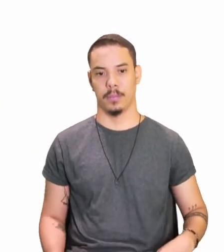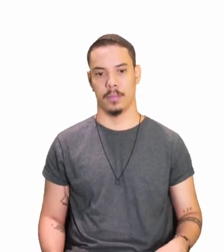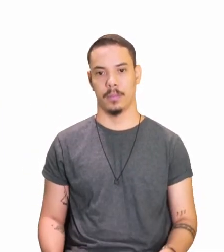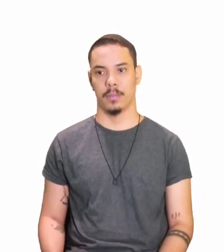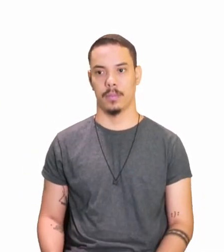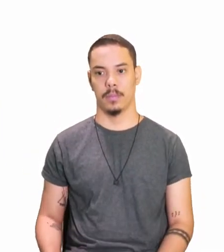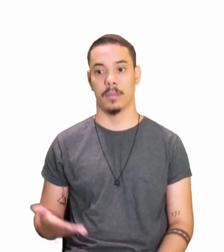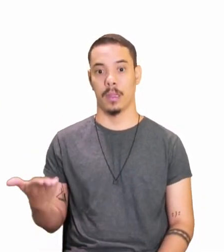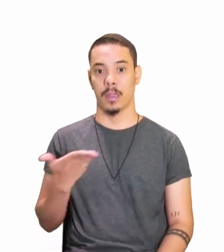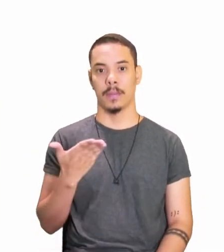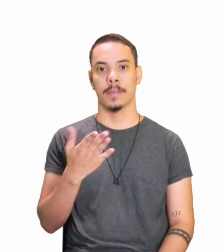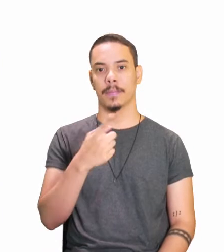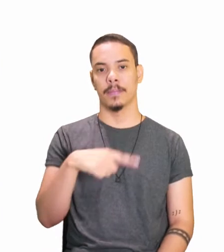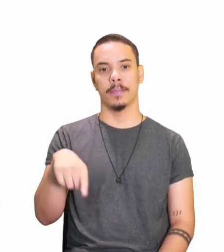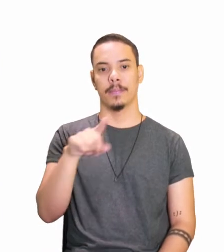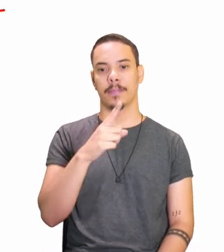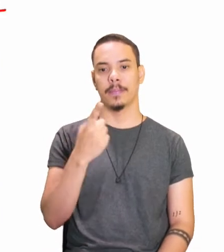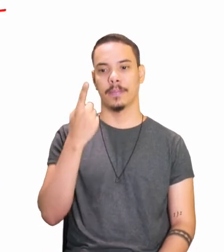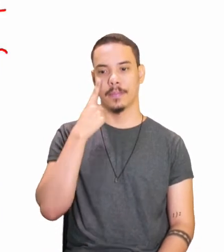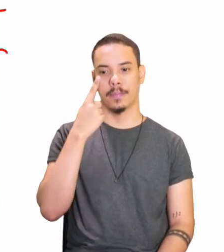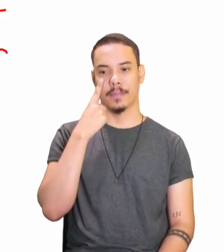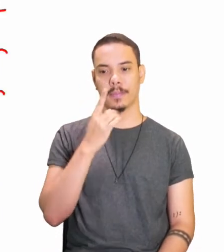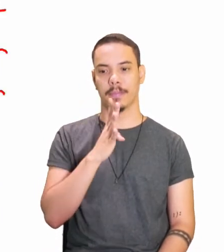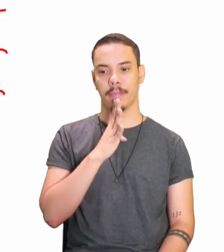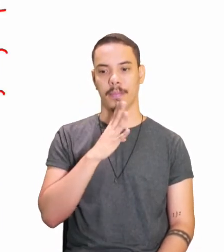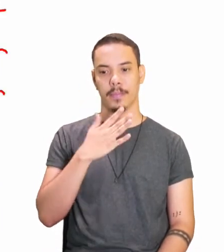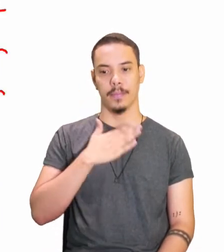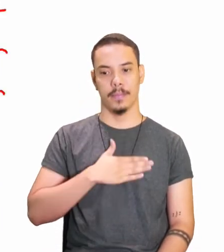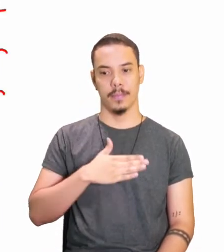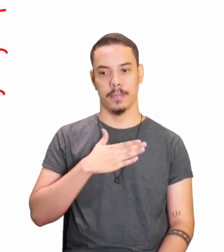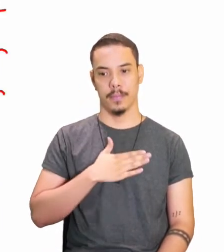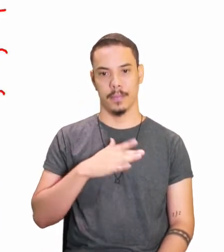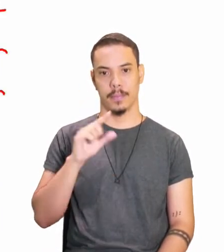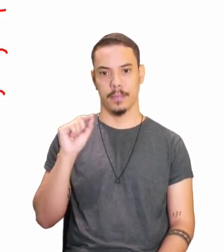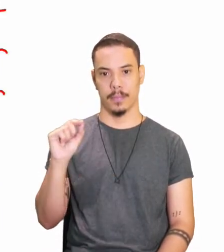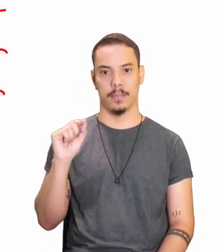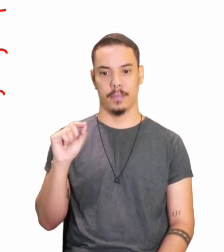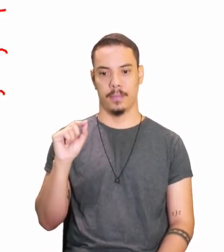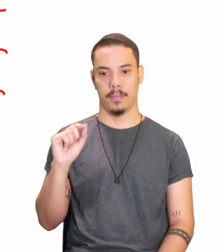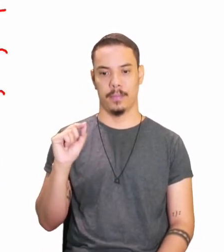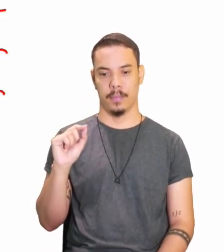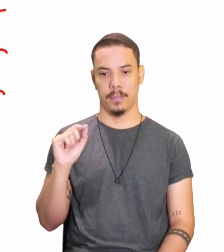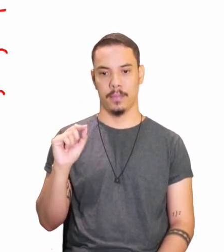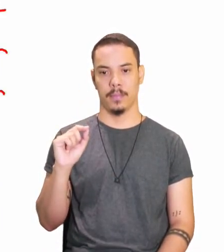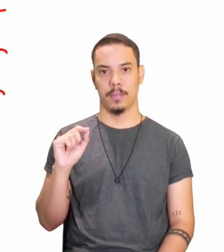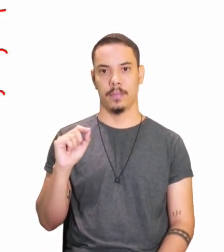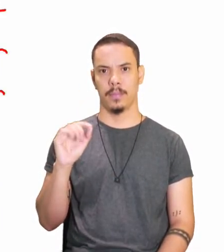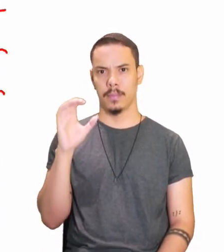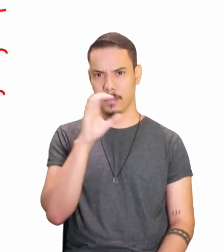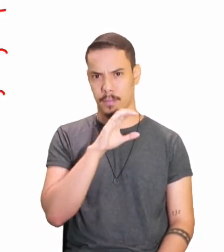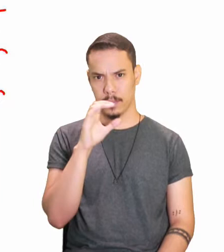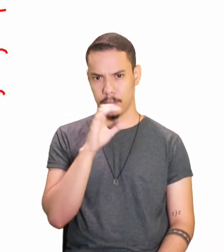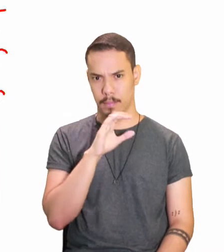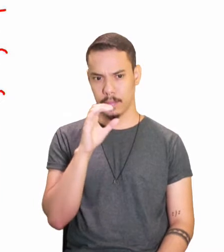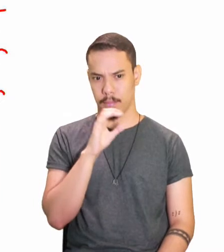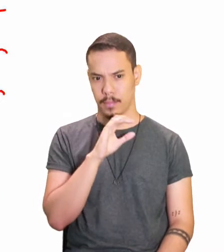vamos agora conhecer, amadinho aqui com calma, tá? Tá sendo rápido?